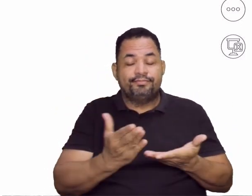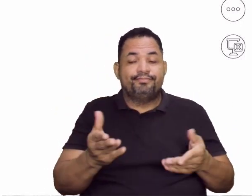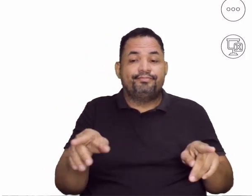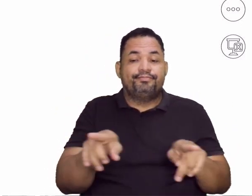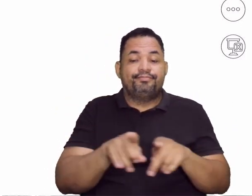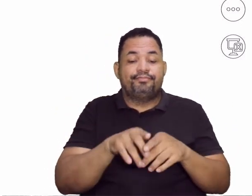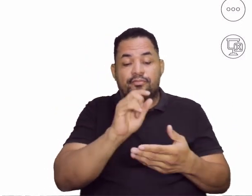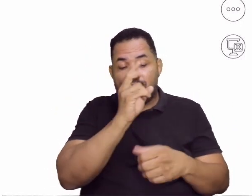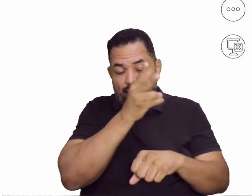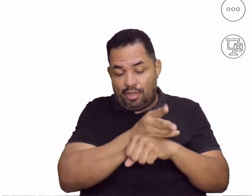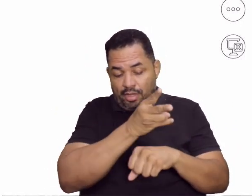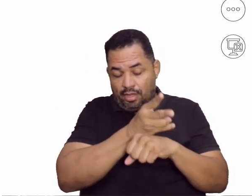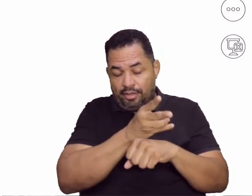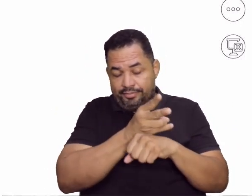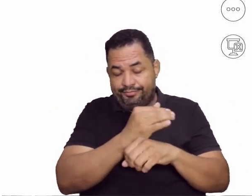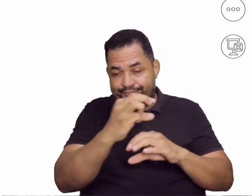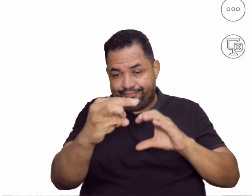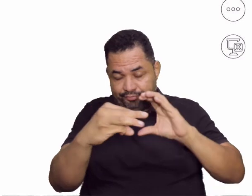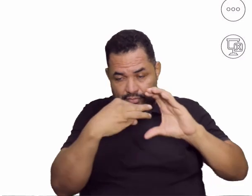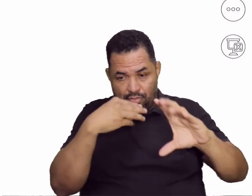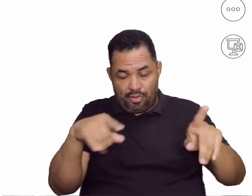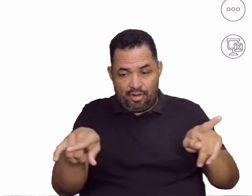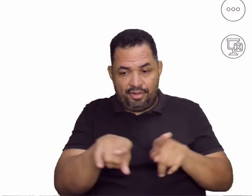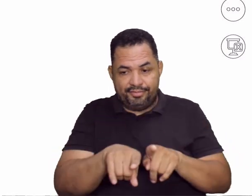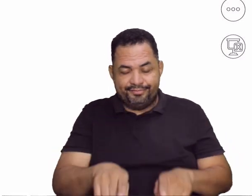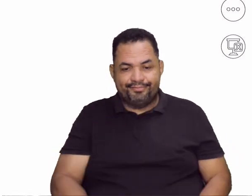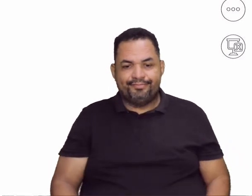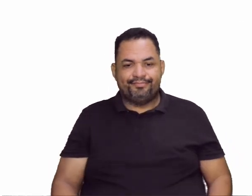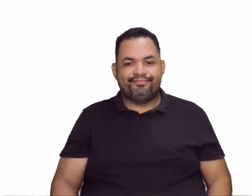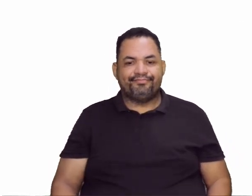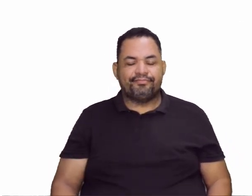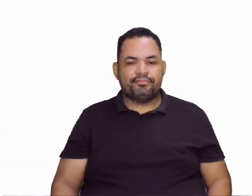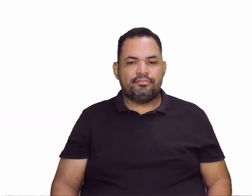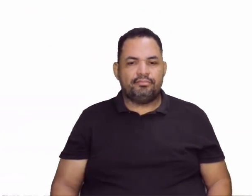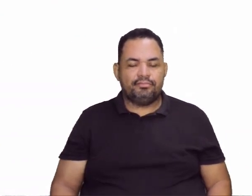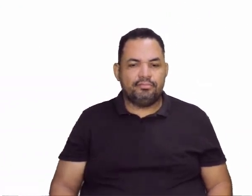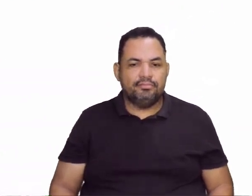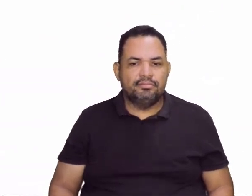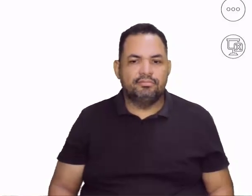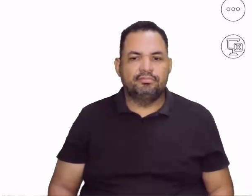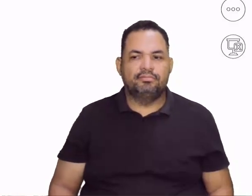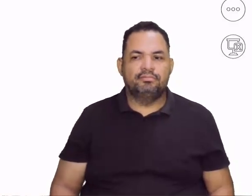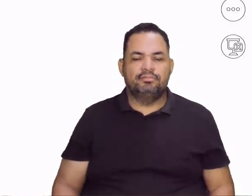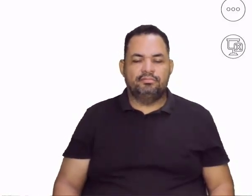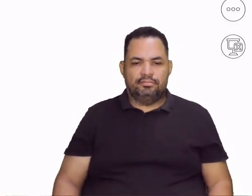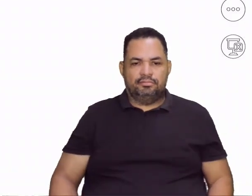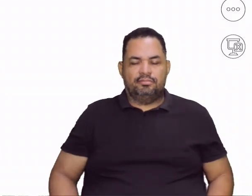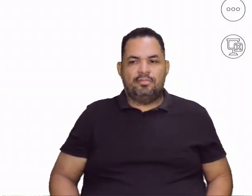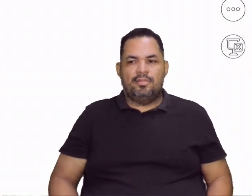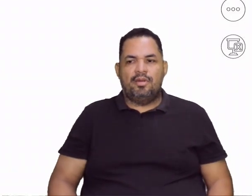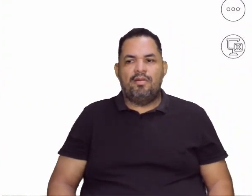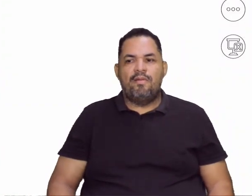vocês registrassem e me mostrassem também, tá bom? Que tem muita coisa bacana aí pra gente vivenciar.